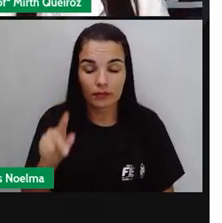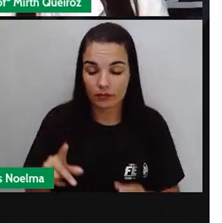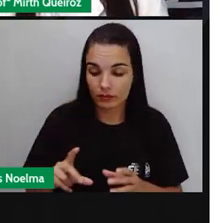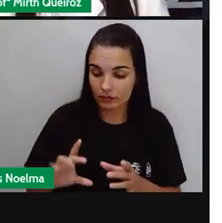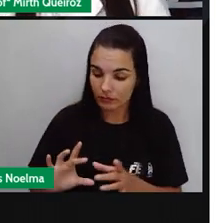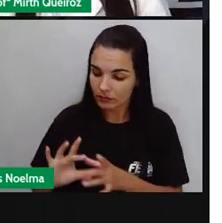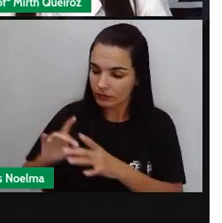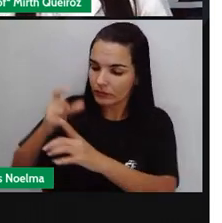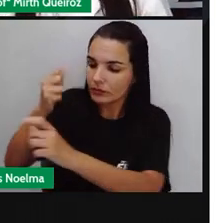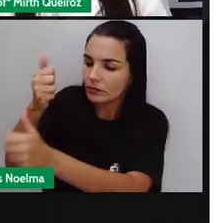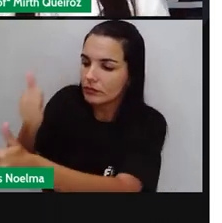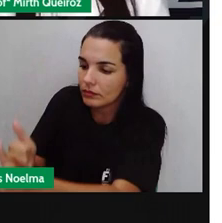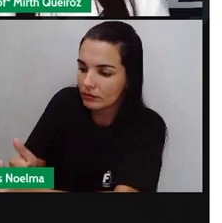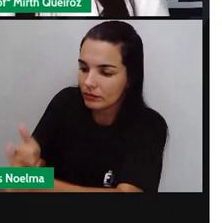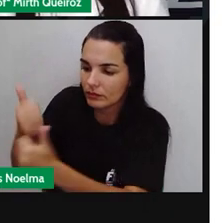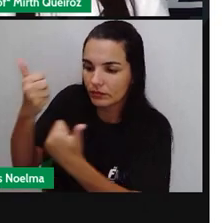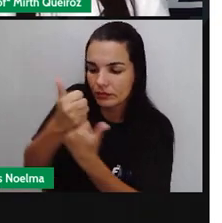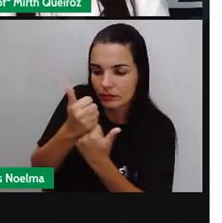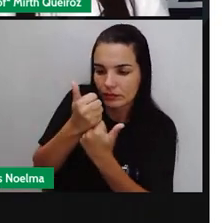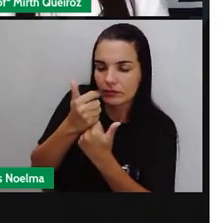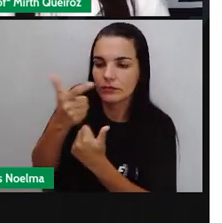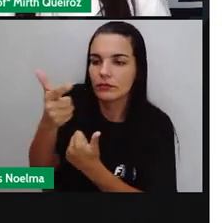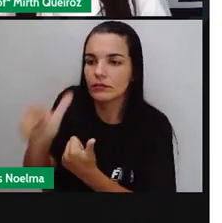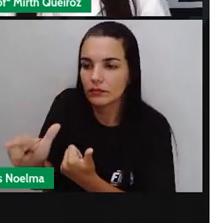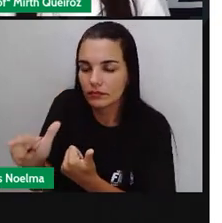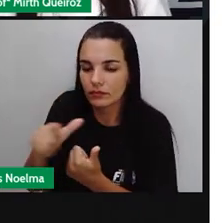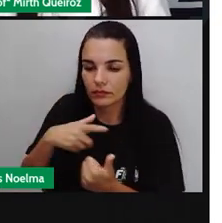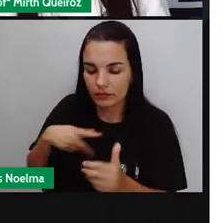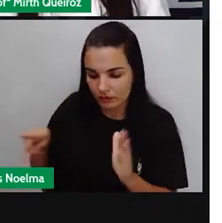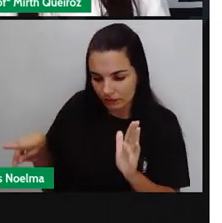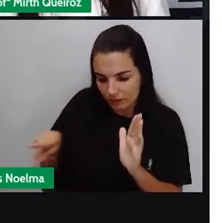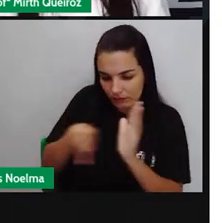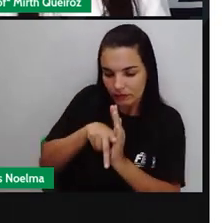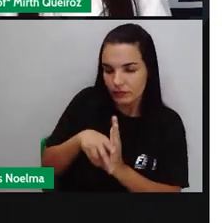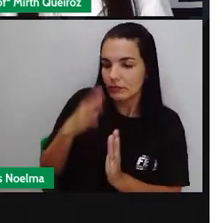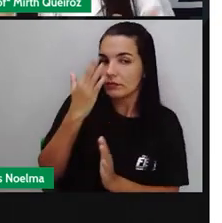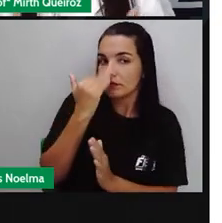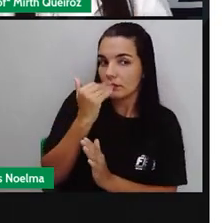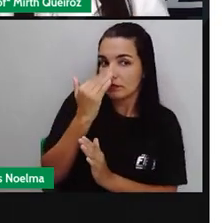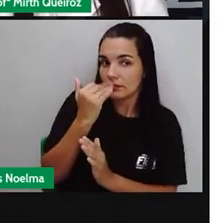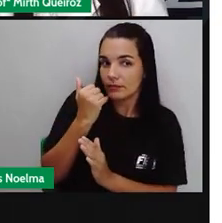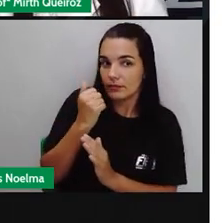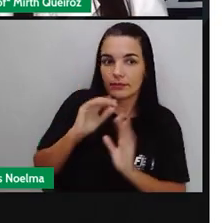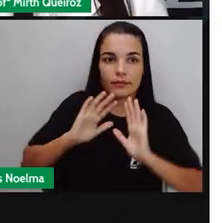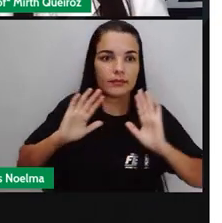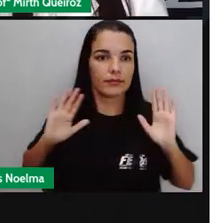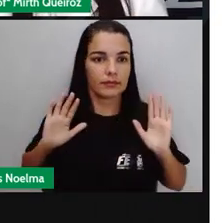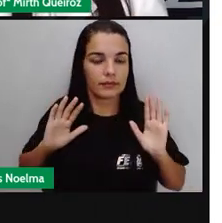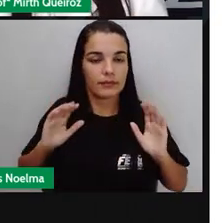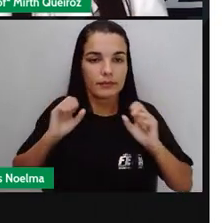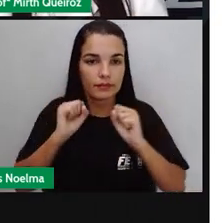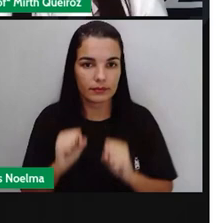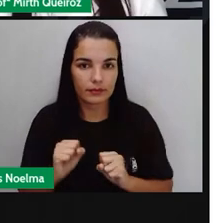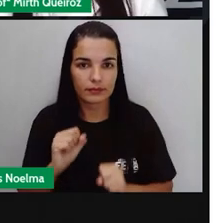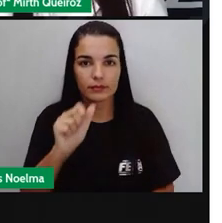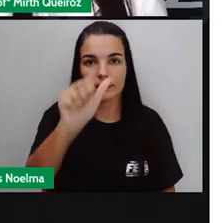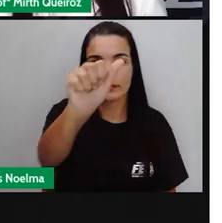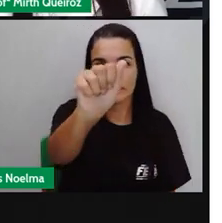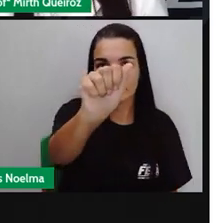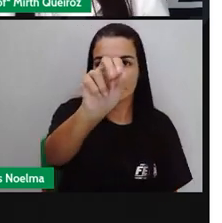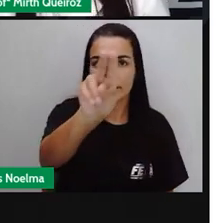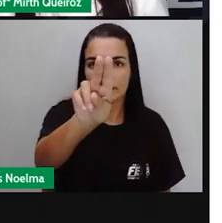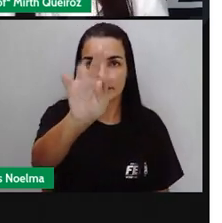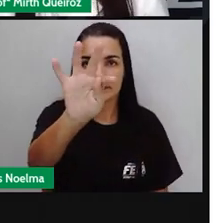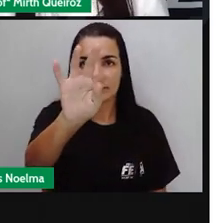Autótrofa é quando ela produz o seu próprio alimento. Então, há bactérias que produzem seu próprio alimento, como acontece com as